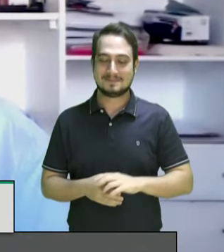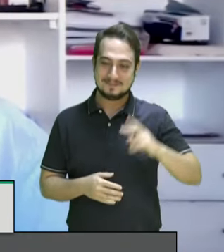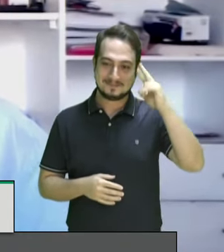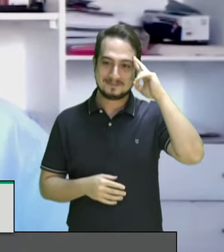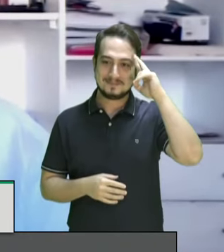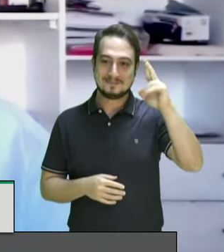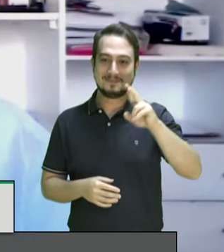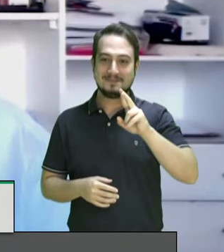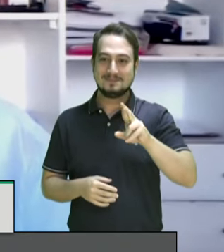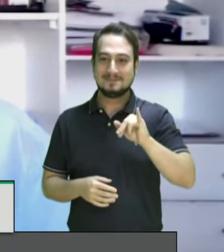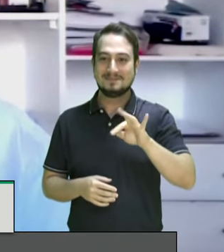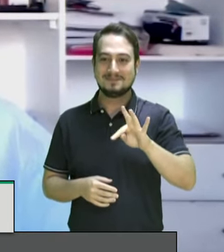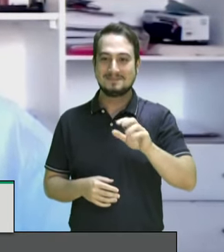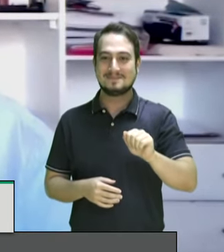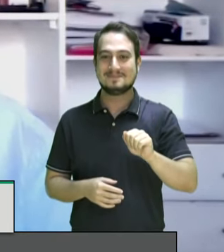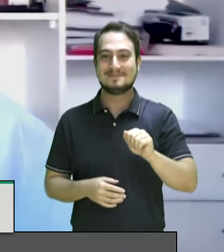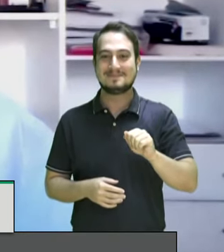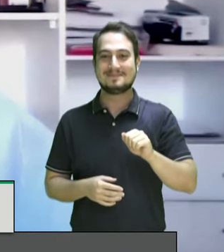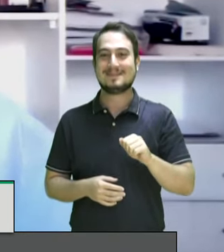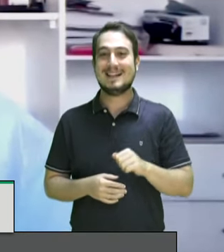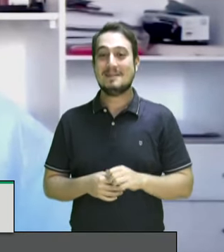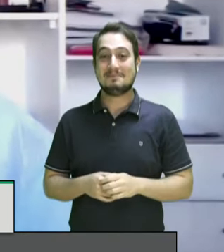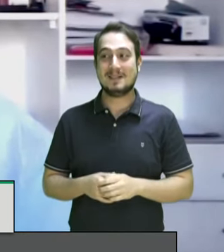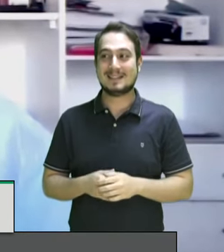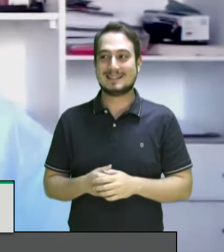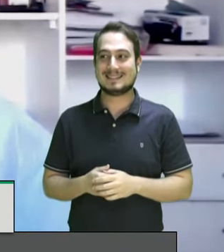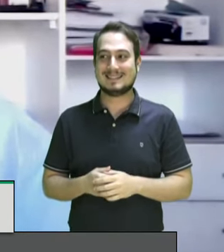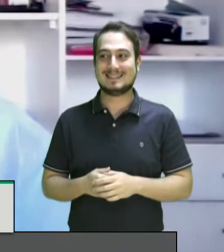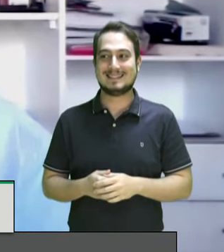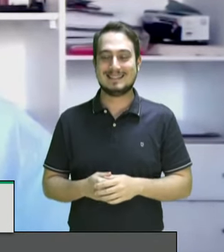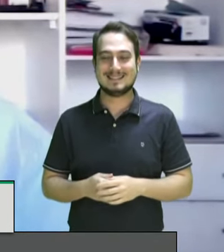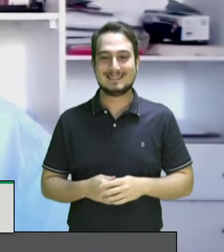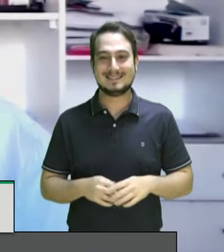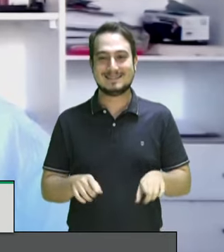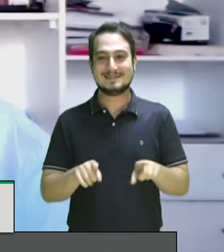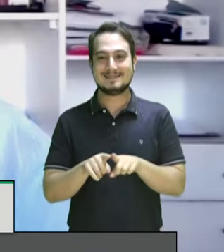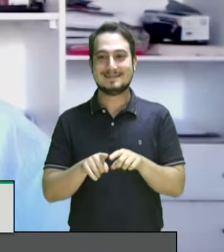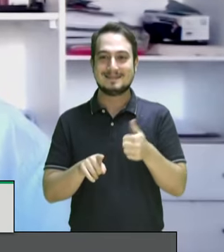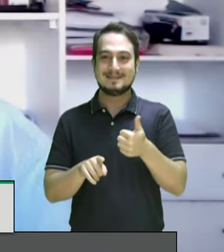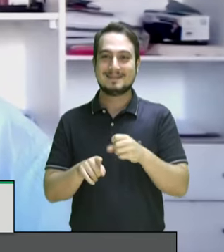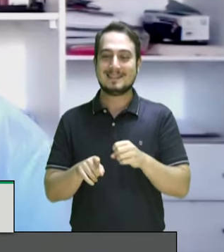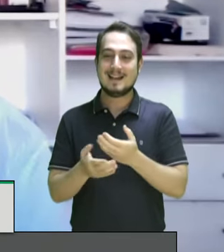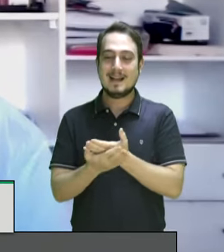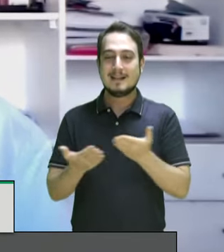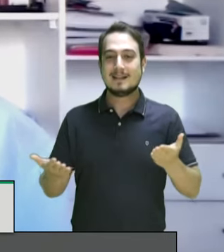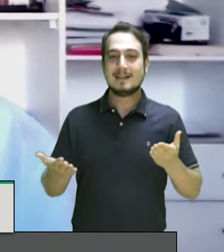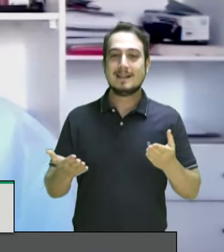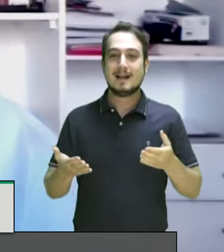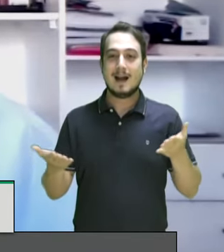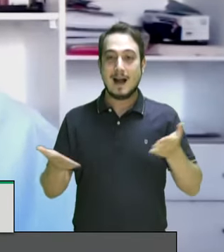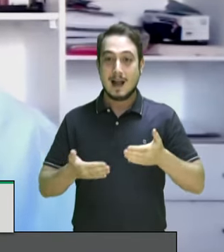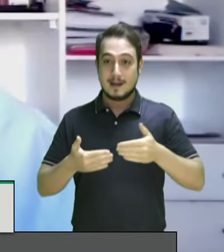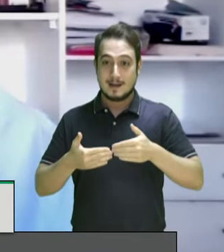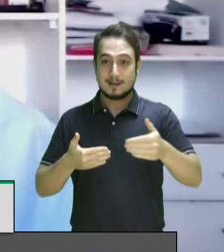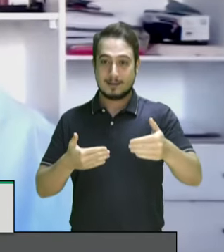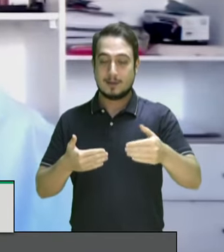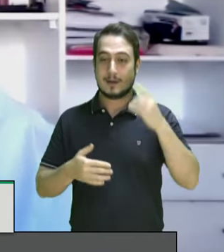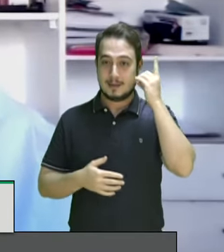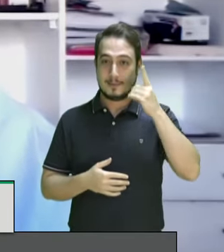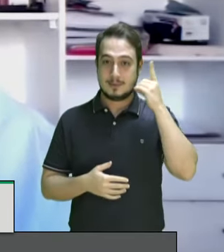-presidente da associação nacional das defensoras e defensores públicos é com a senhora a palavra